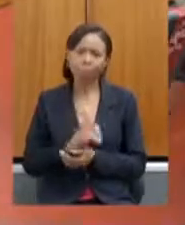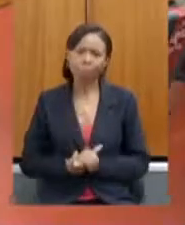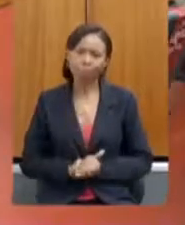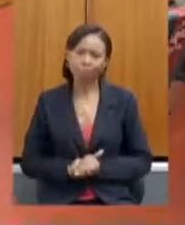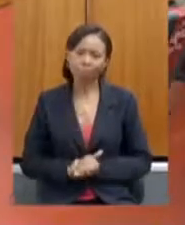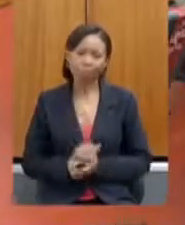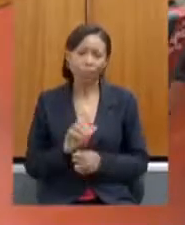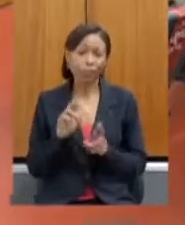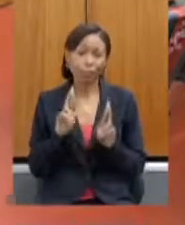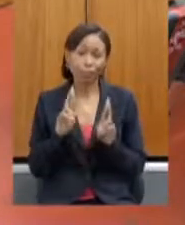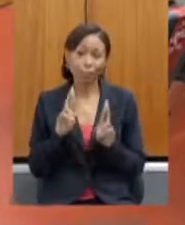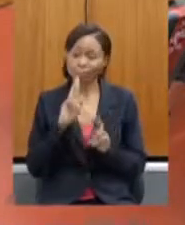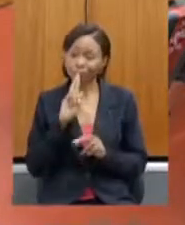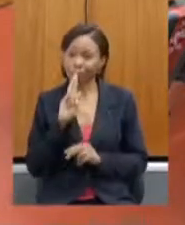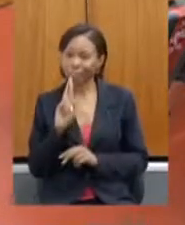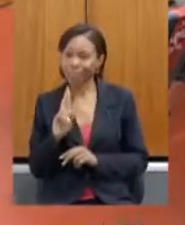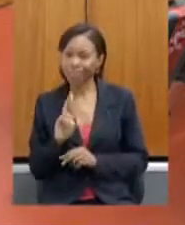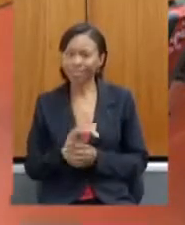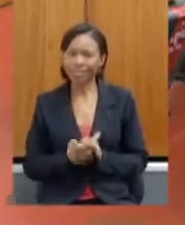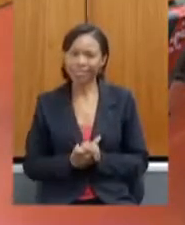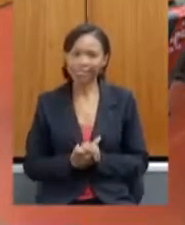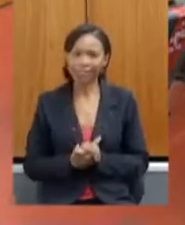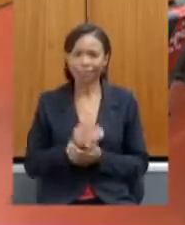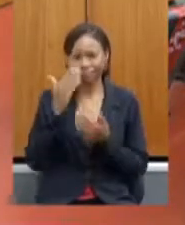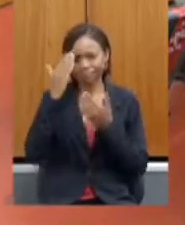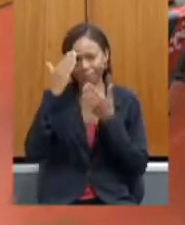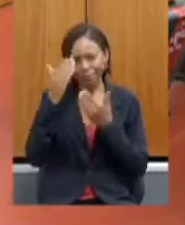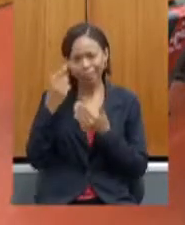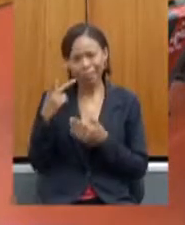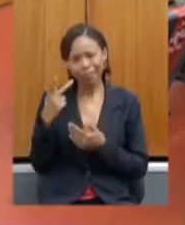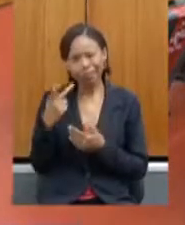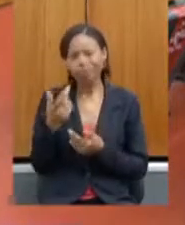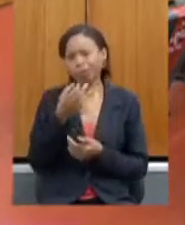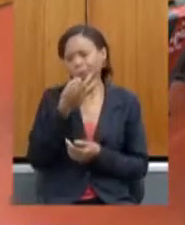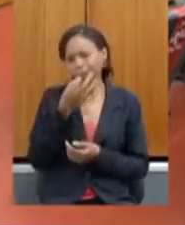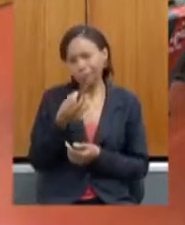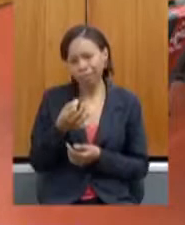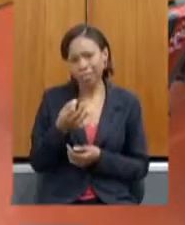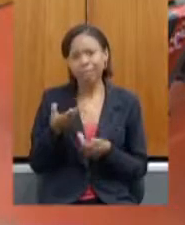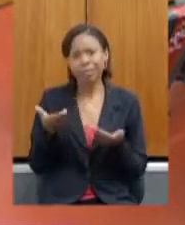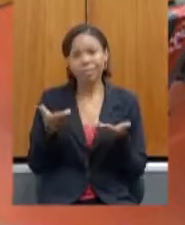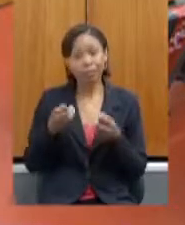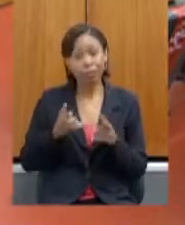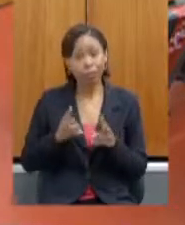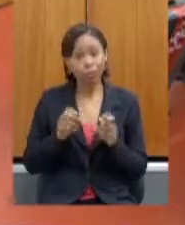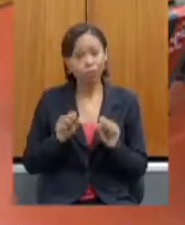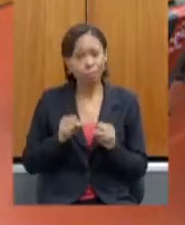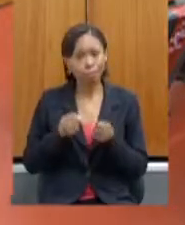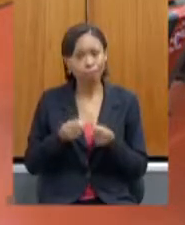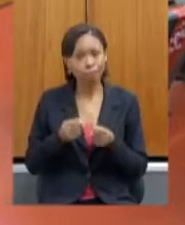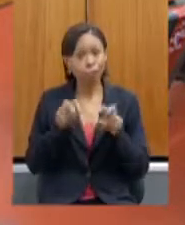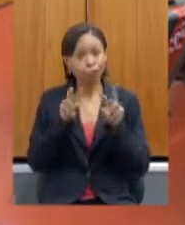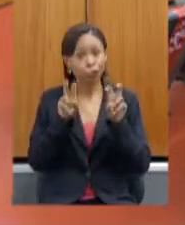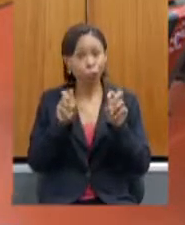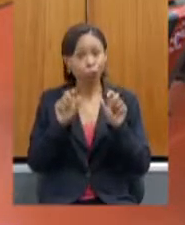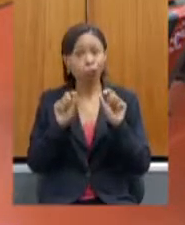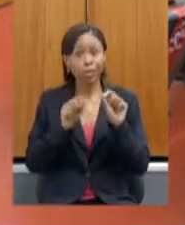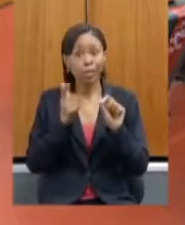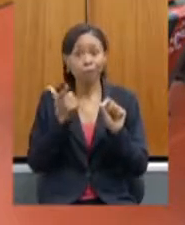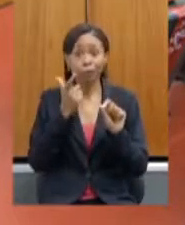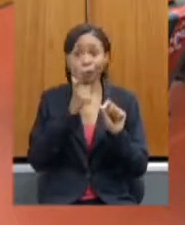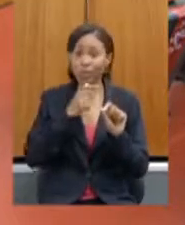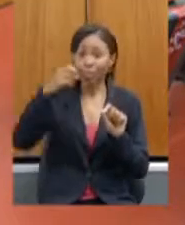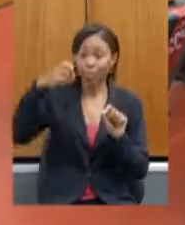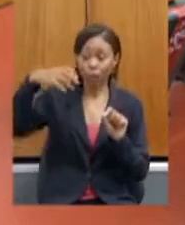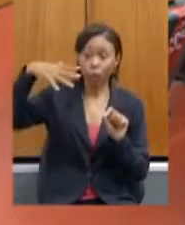que tenha agradeço aqui as suas colaborações e vamos aqui firme nessa questão da energia que é de fundamental importância